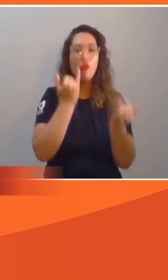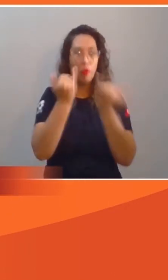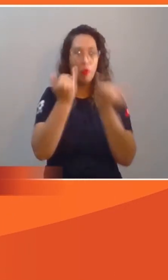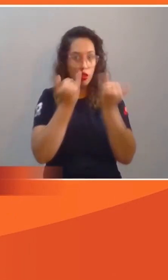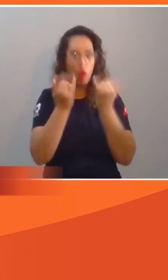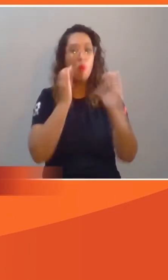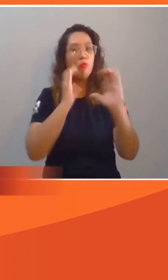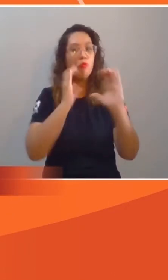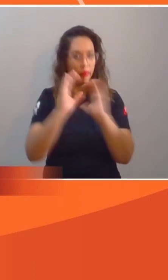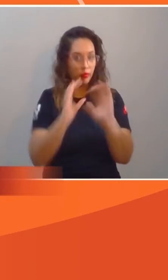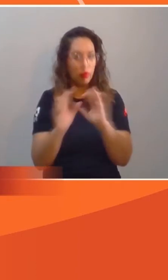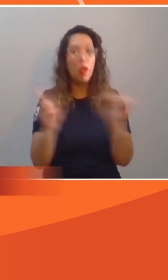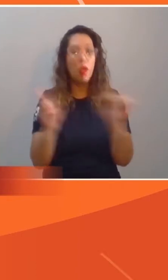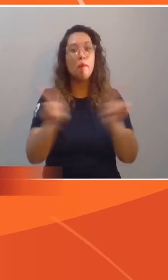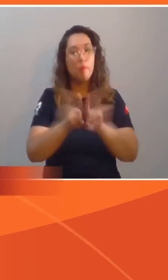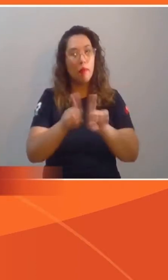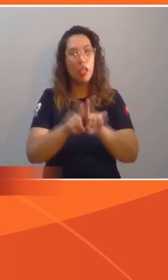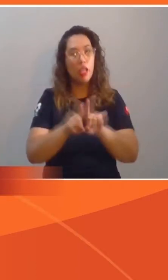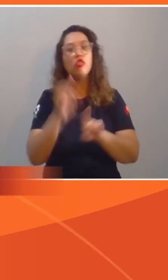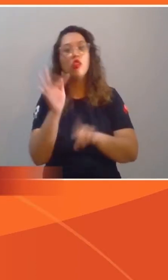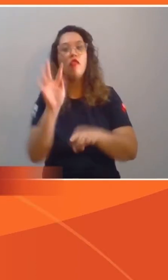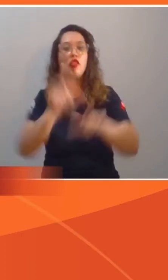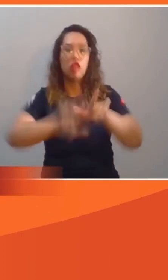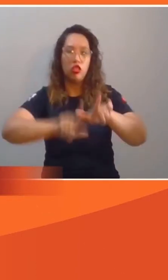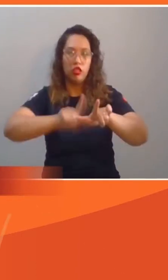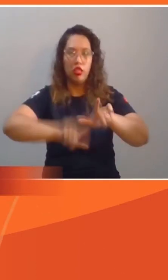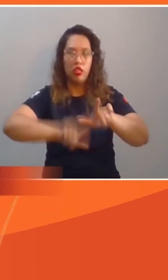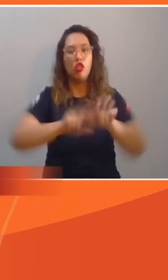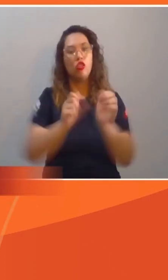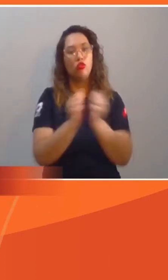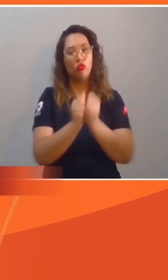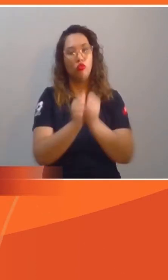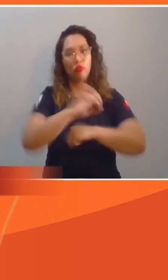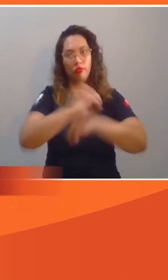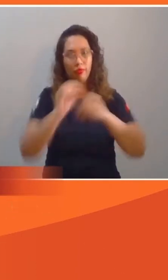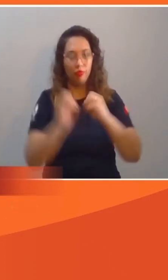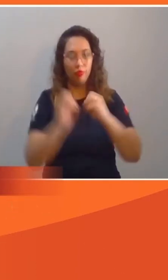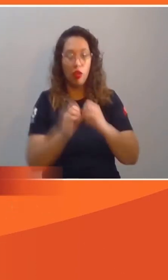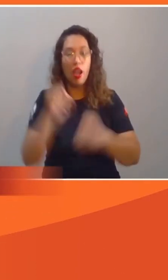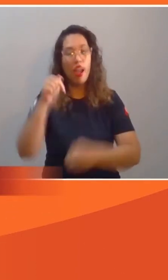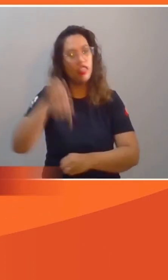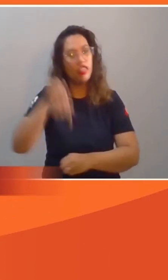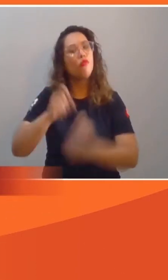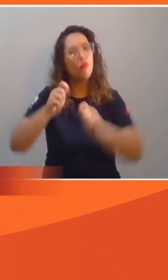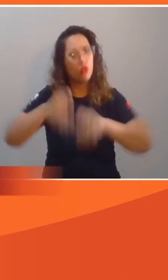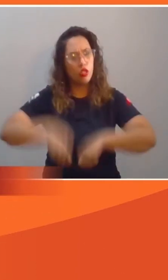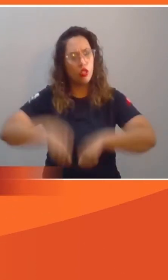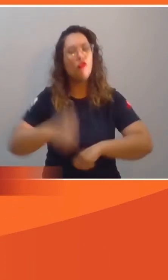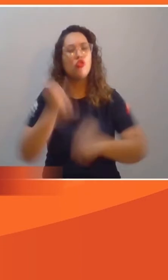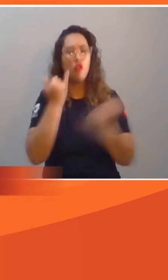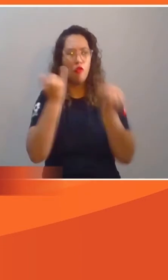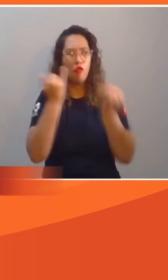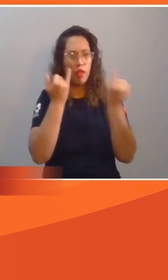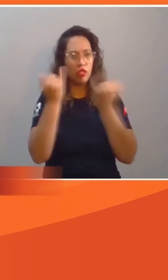Comunicação e da Faculdade de Letras em parceria com a TVUFG. Aqui você fica por dentro dos principais assuntos da última